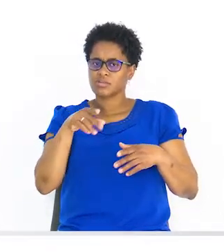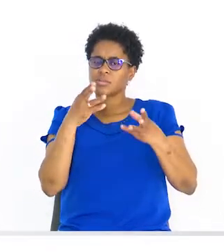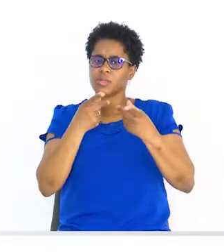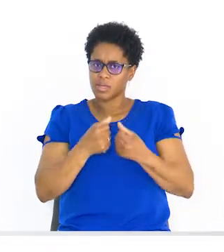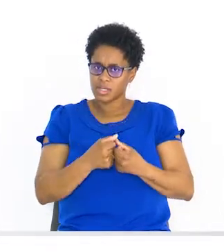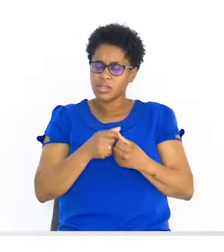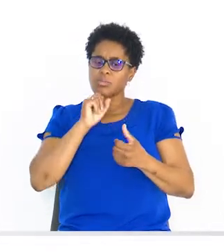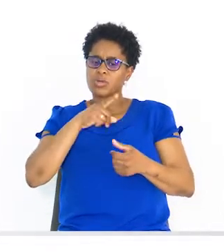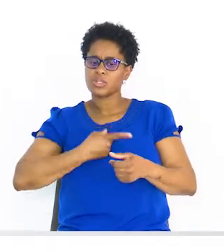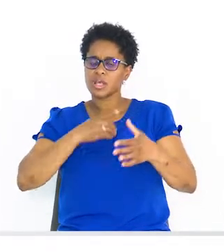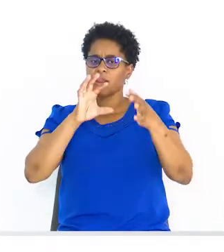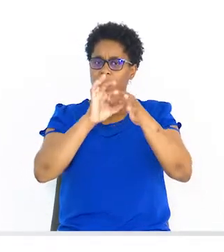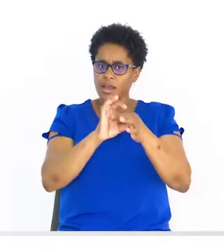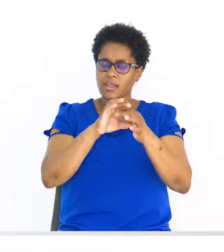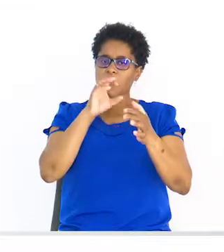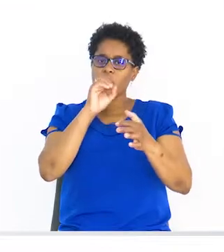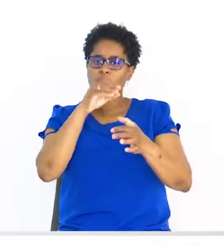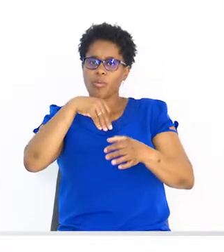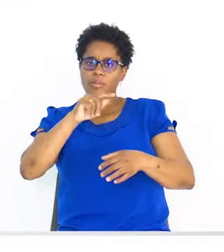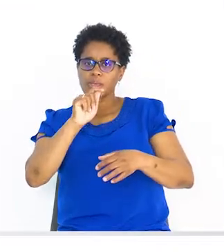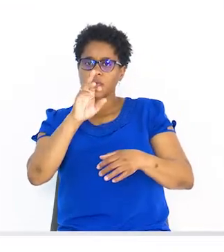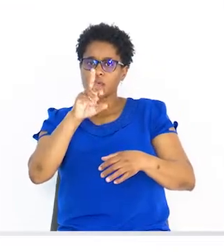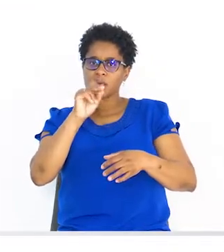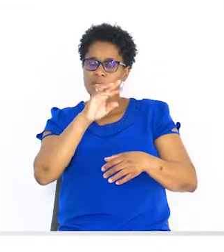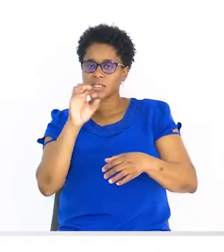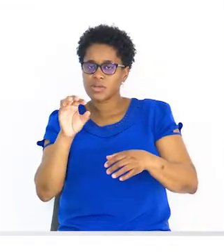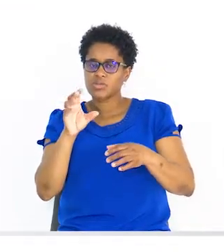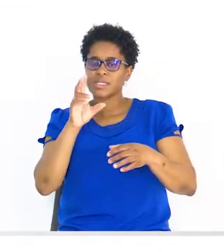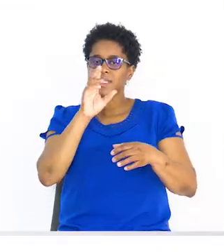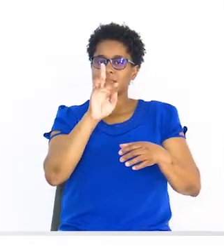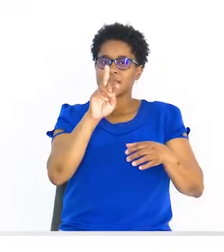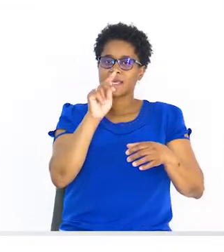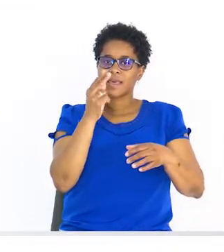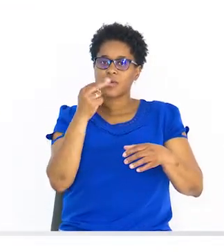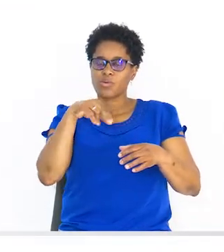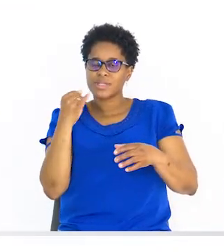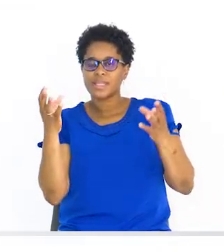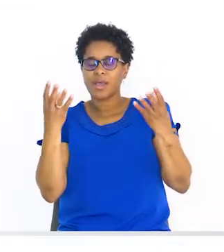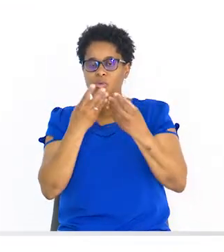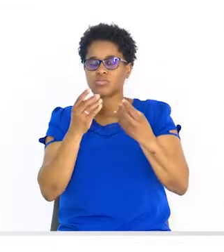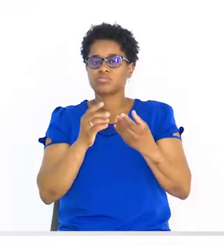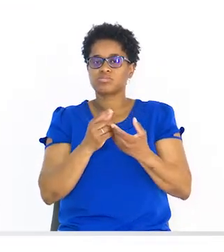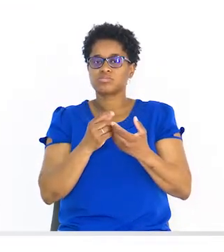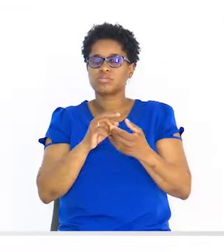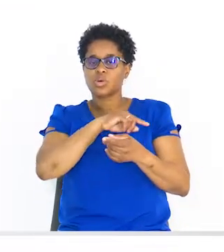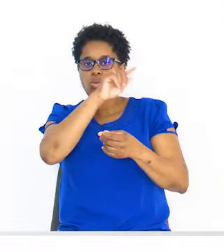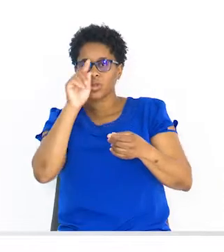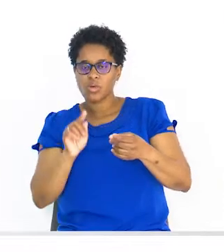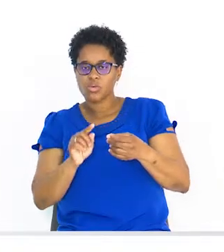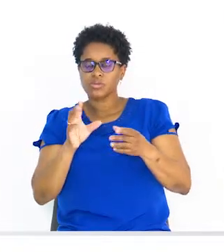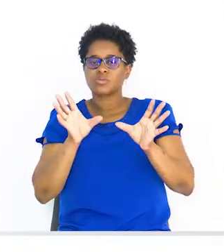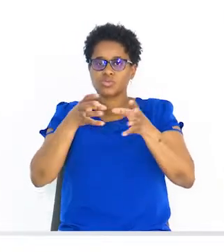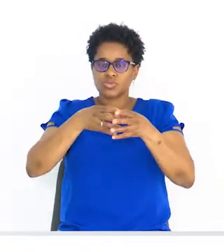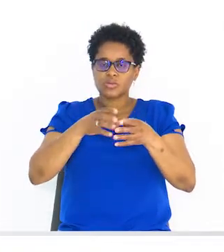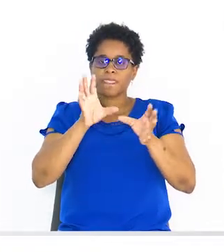matemática que pode ser ligada à operação de reunião de conjuntos. O conjunto de solução